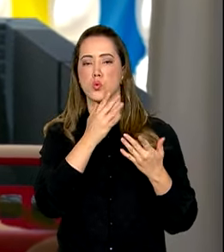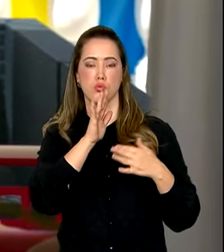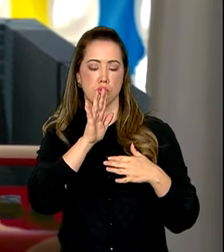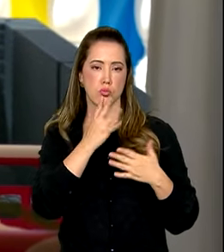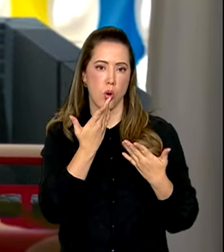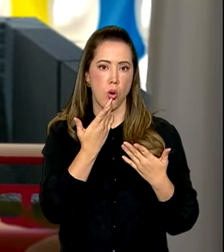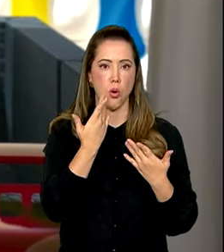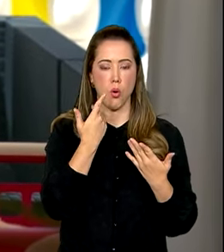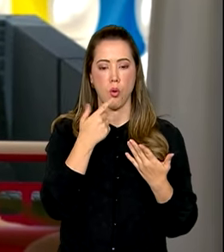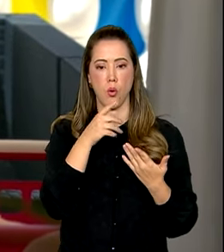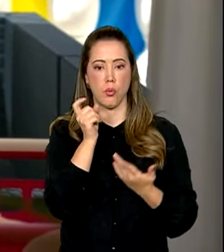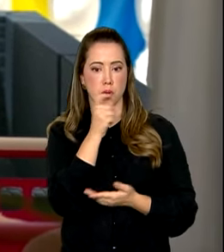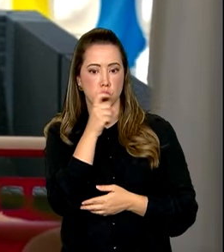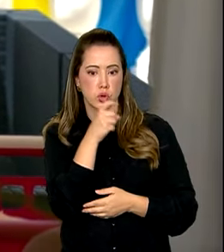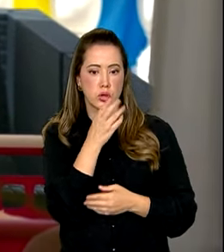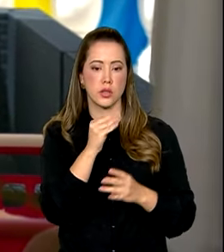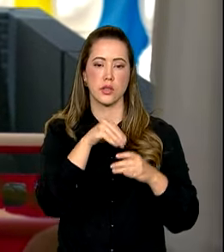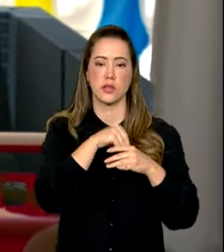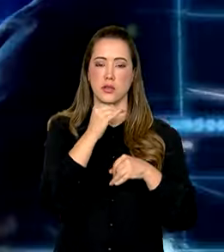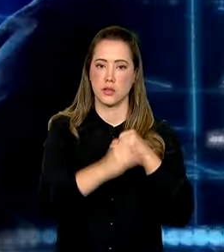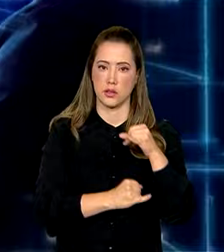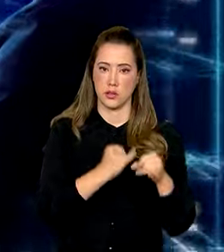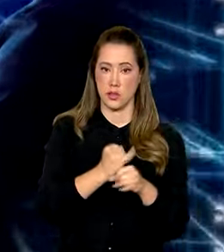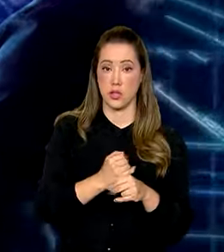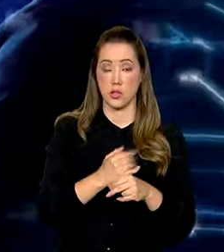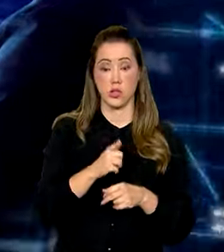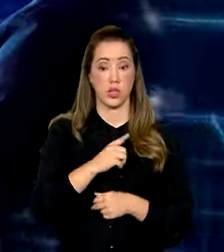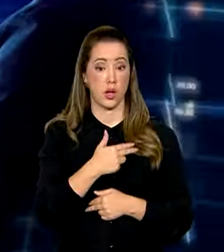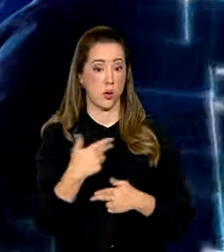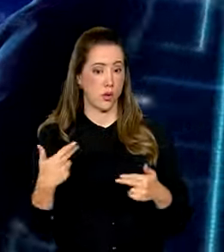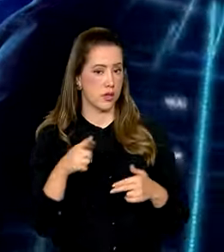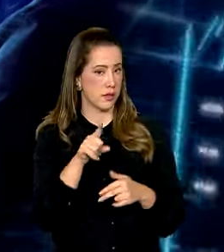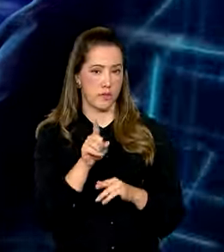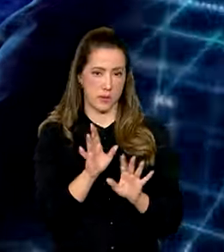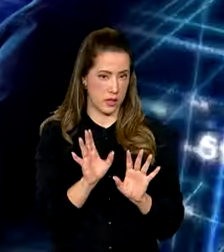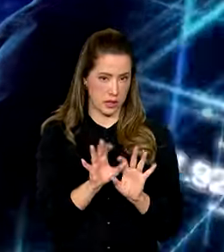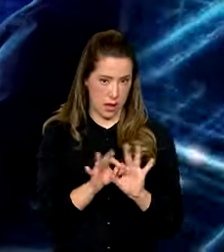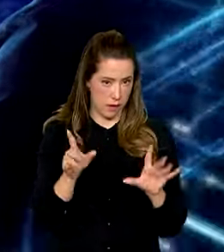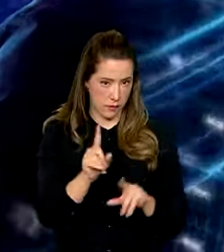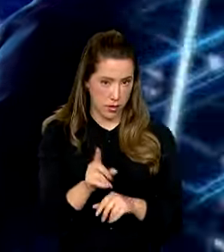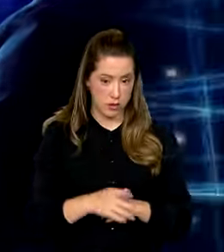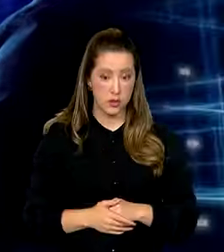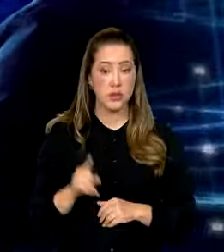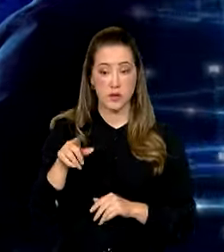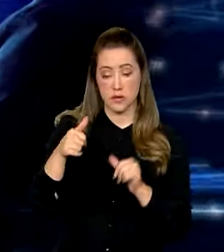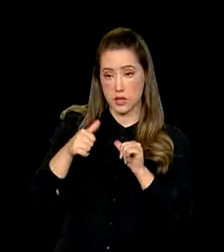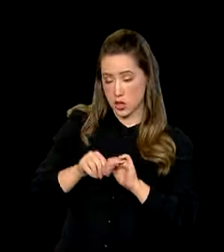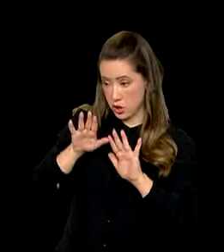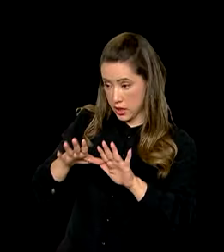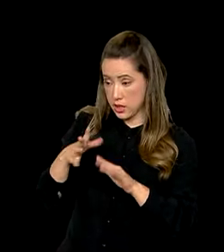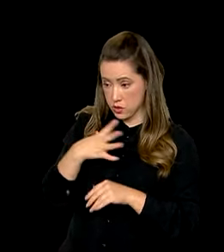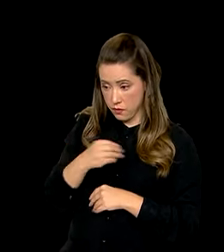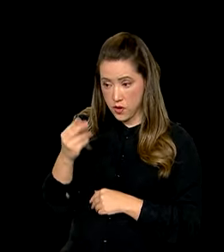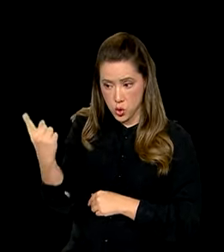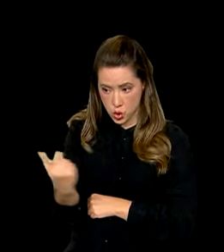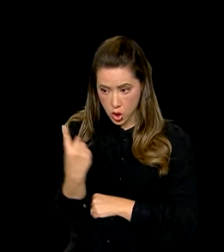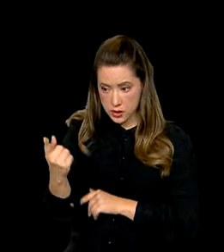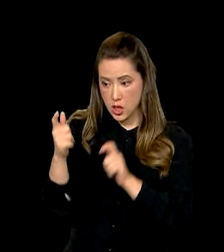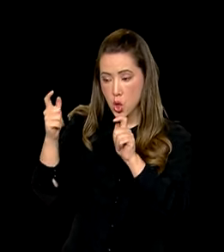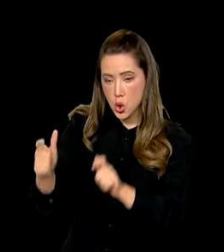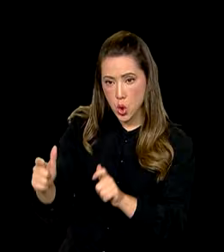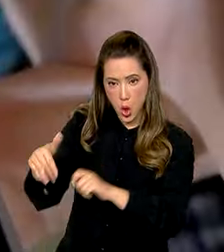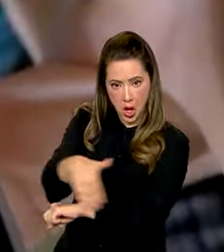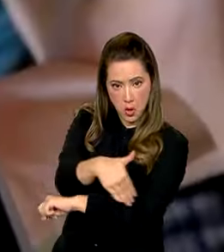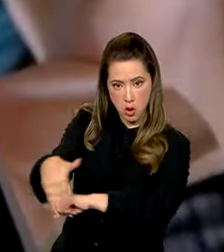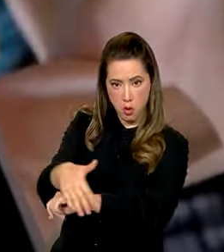Tem coisas que você não faria. Você deixaria seu filho sozinho em um beco escuro? E sozinho na